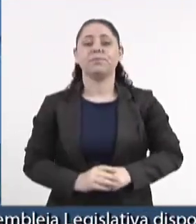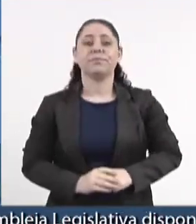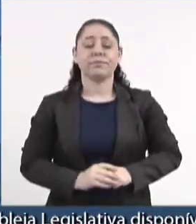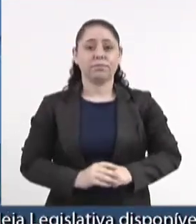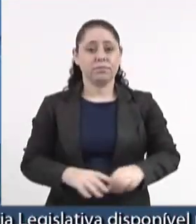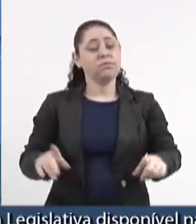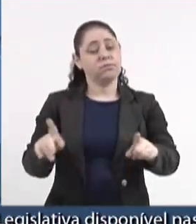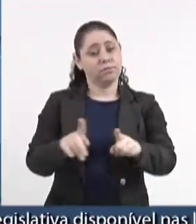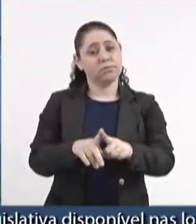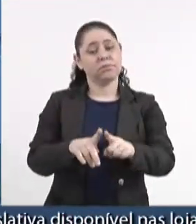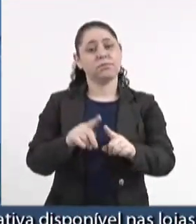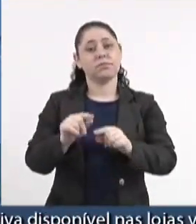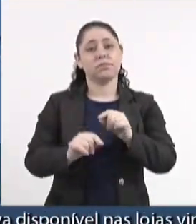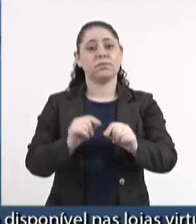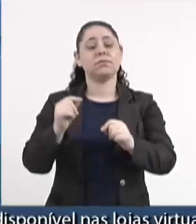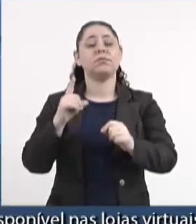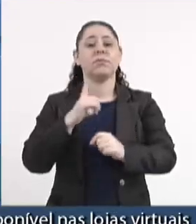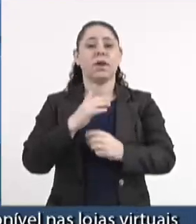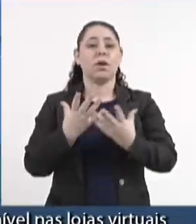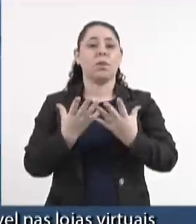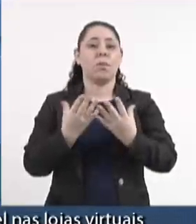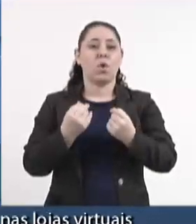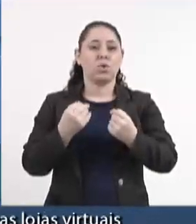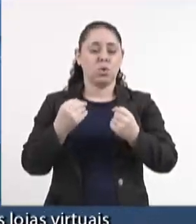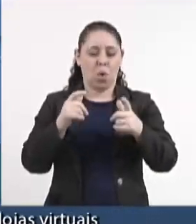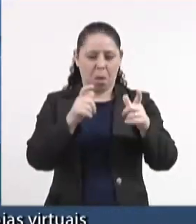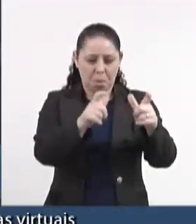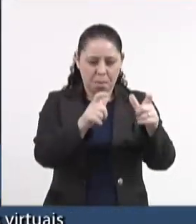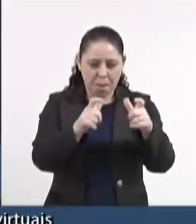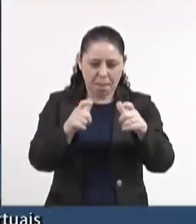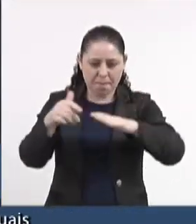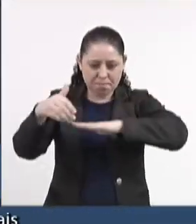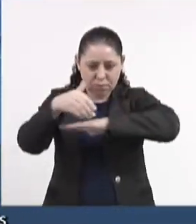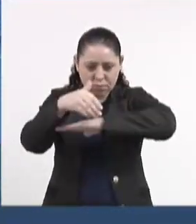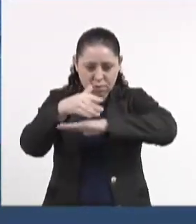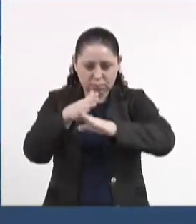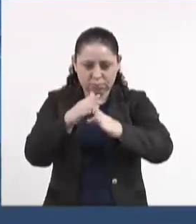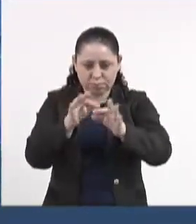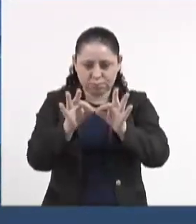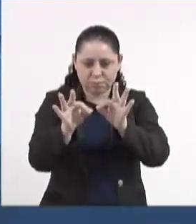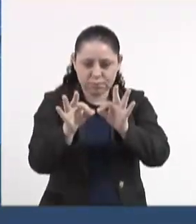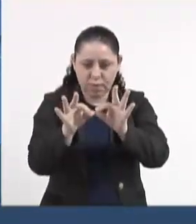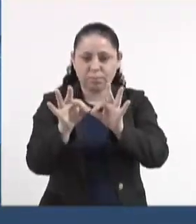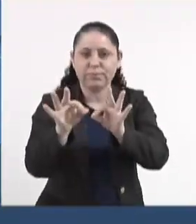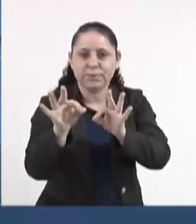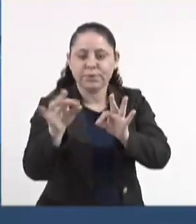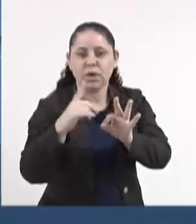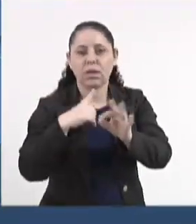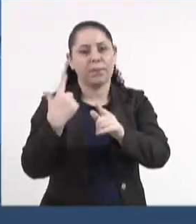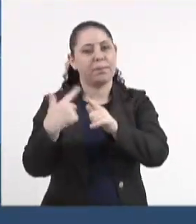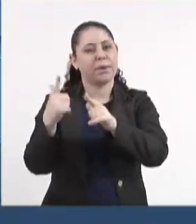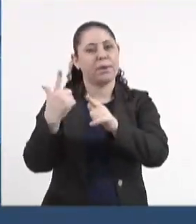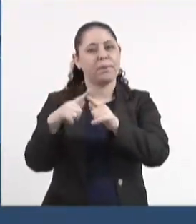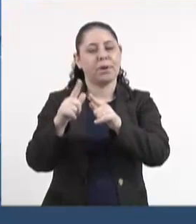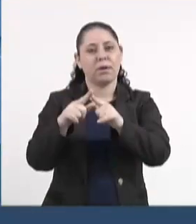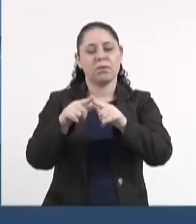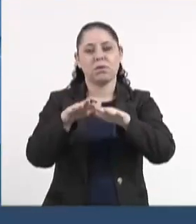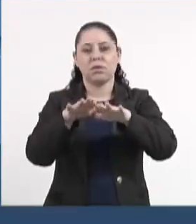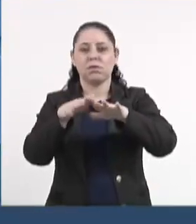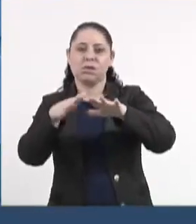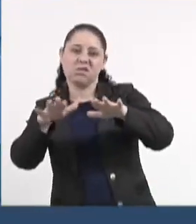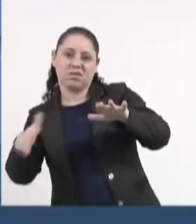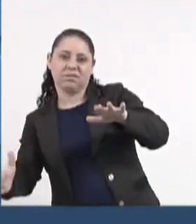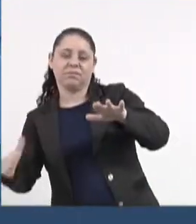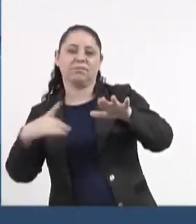Além de ter vários trechos com problemas de deterioração